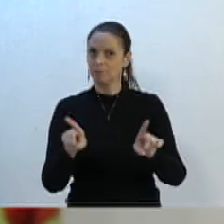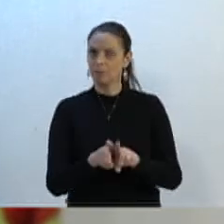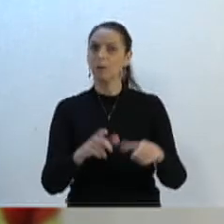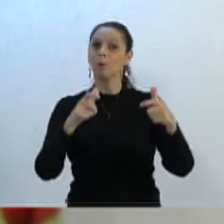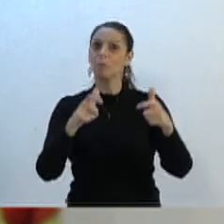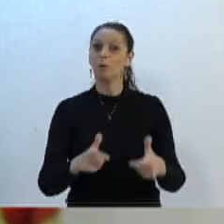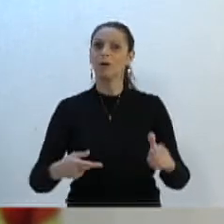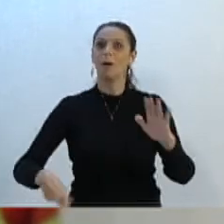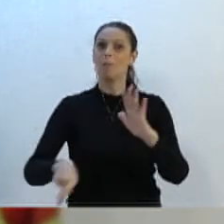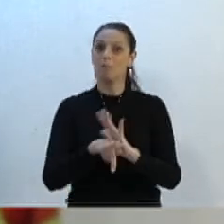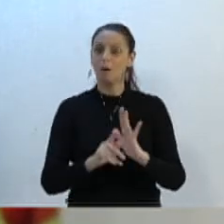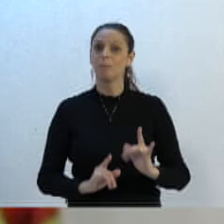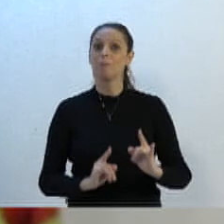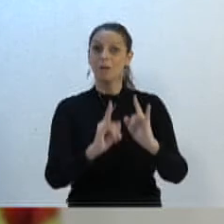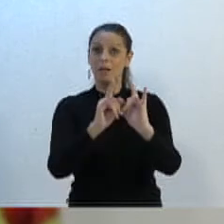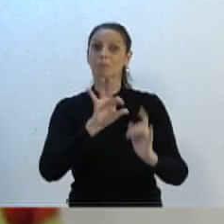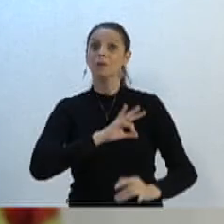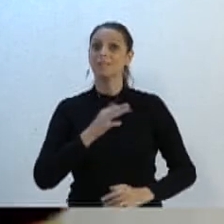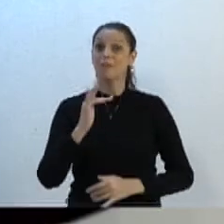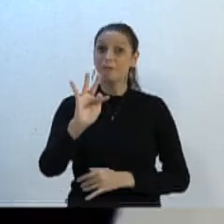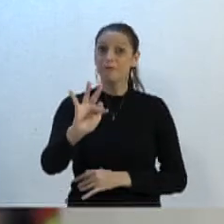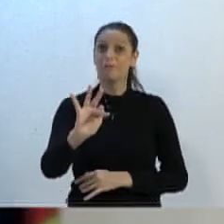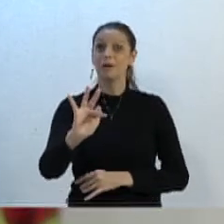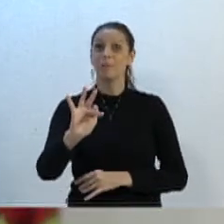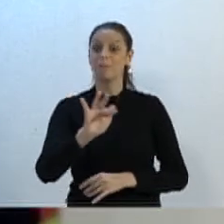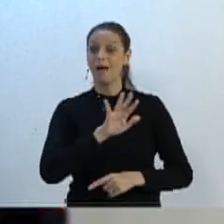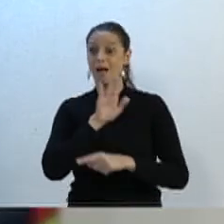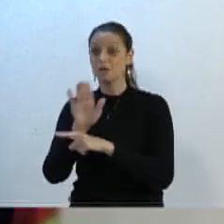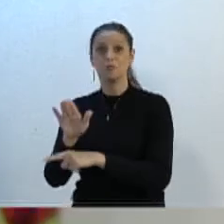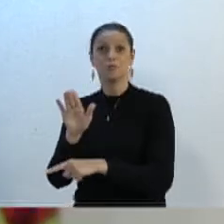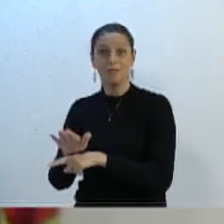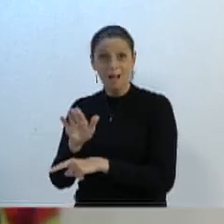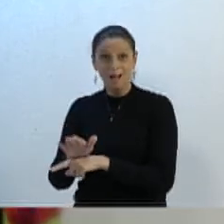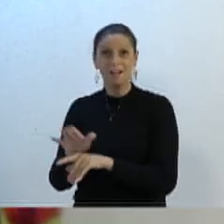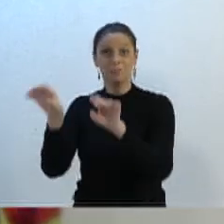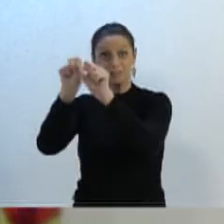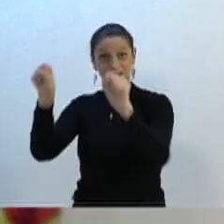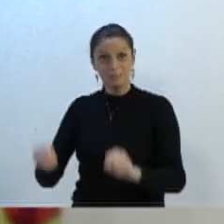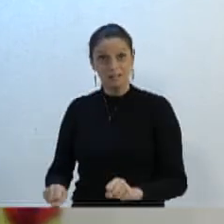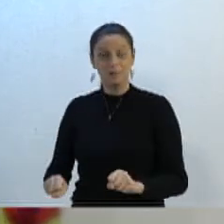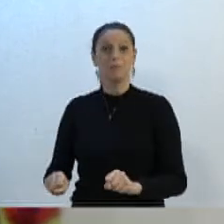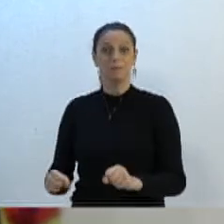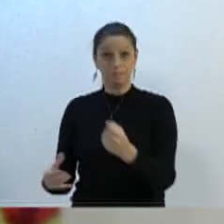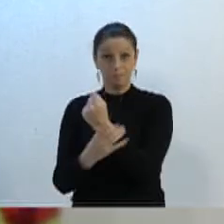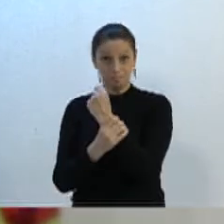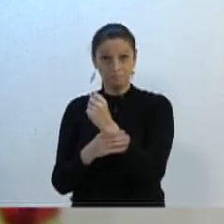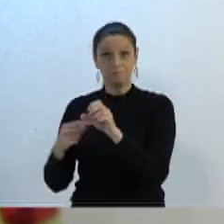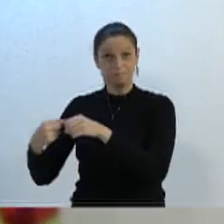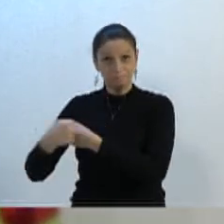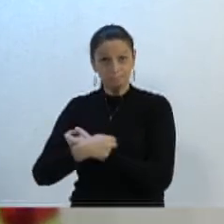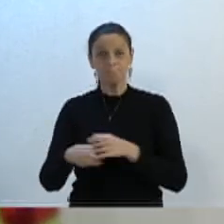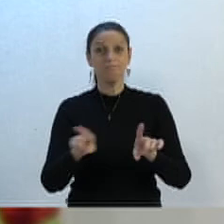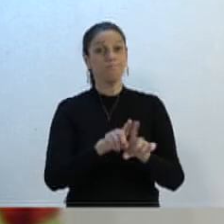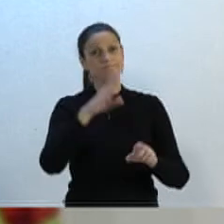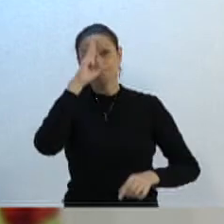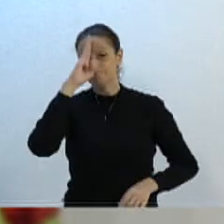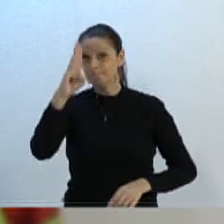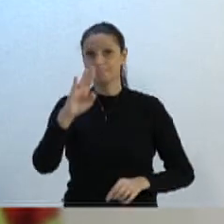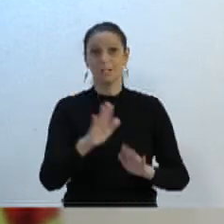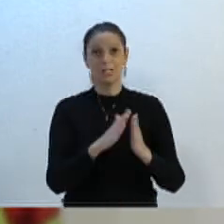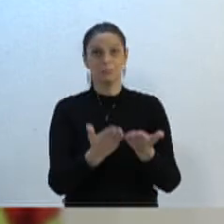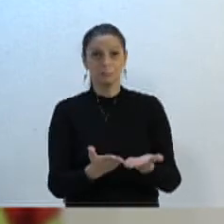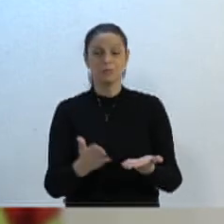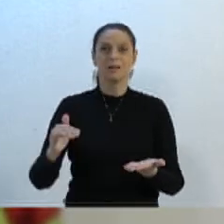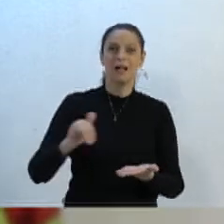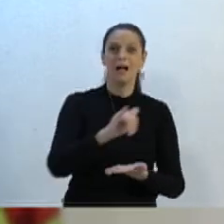local da Polícia Federal, tanto para reforço do sistema de segurança da cidade, como principalmente para emissão de